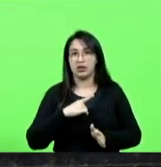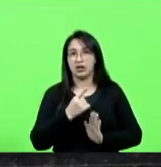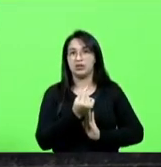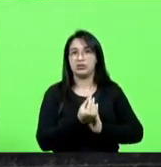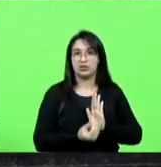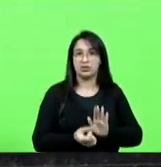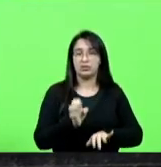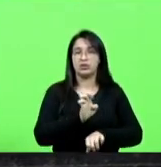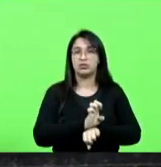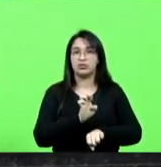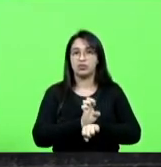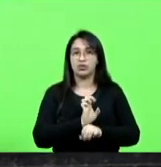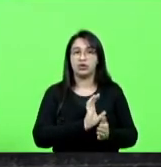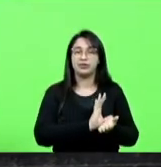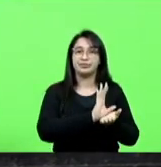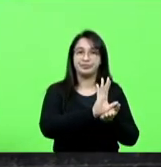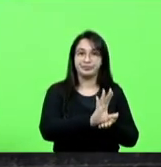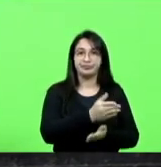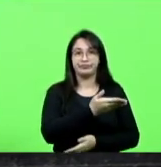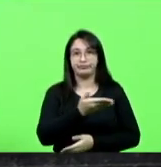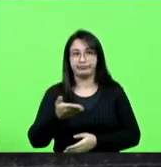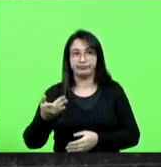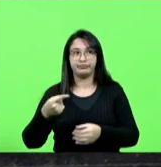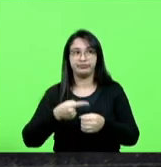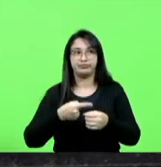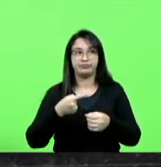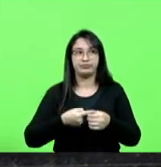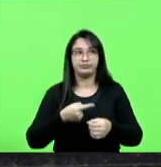do estado destinado a esses municípios